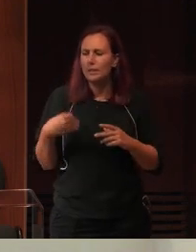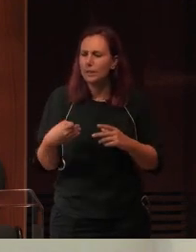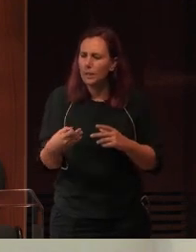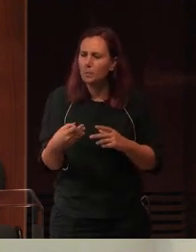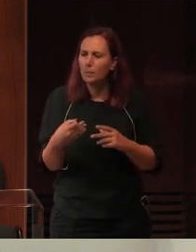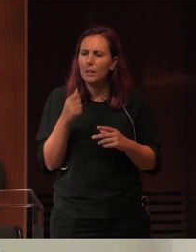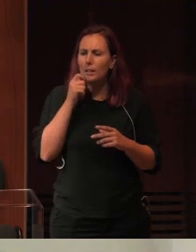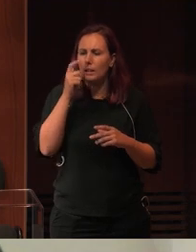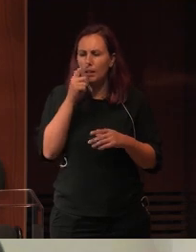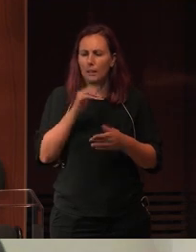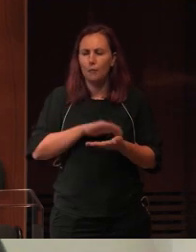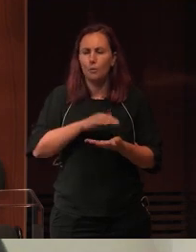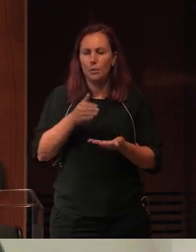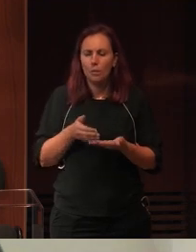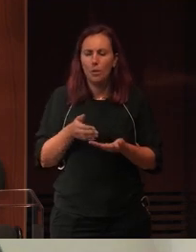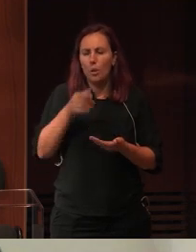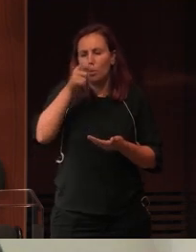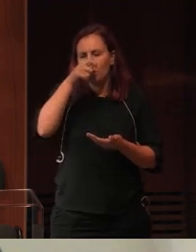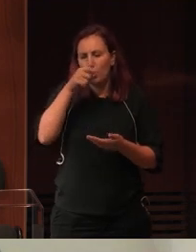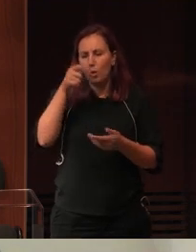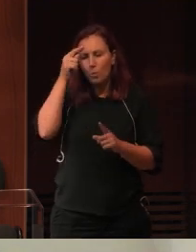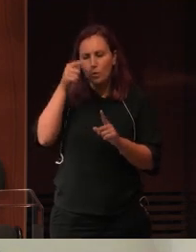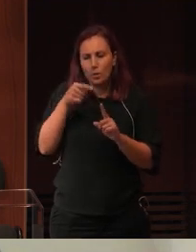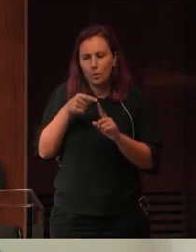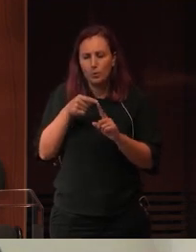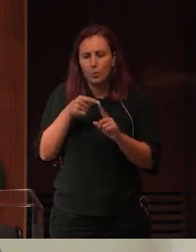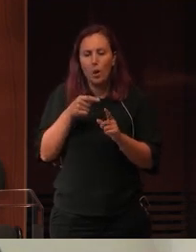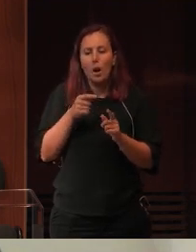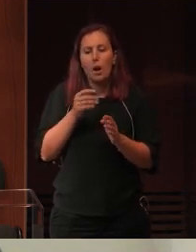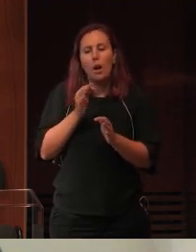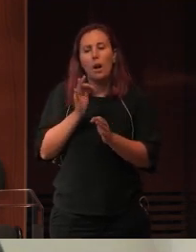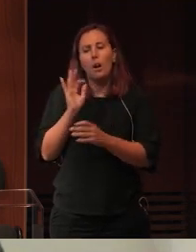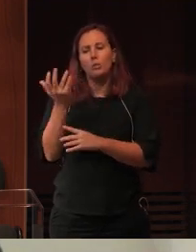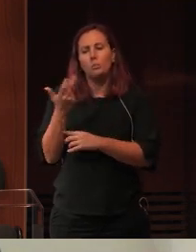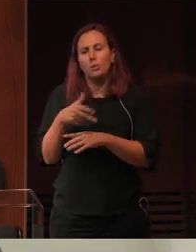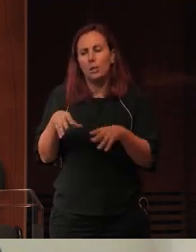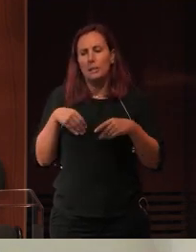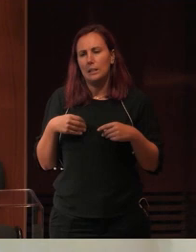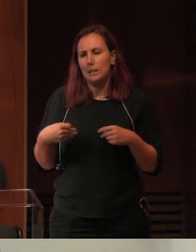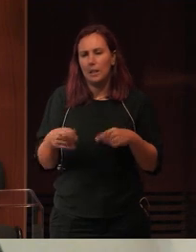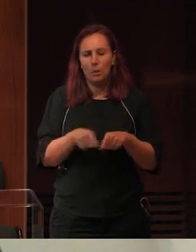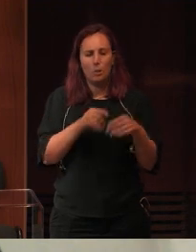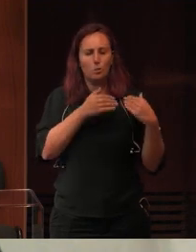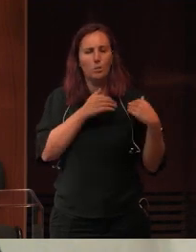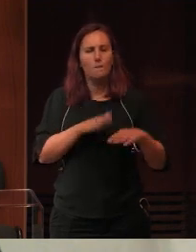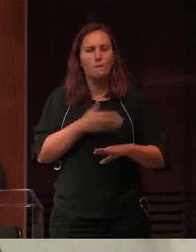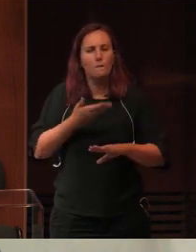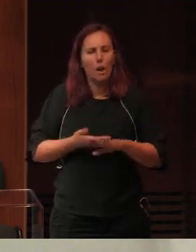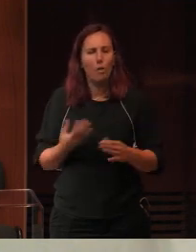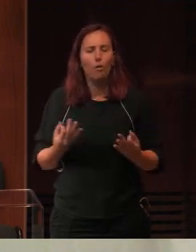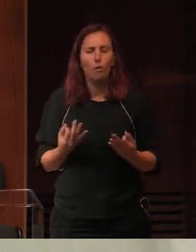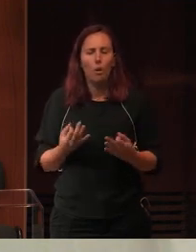Fundação Carlos Gulbenkian para acolher estes nossos eventos e com uma responsabilidade acrescida de